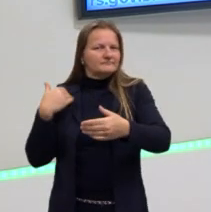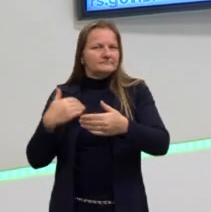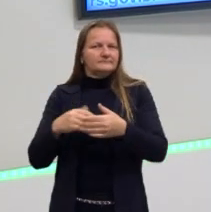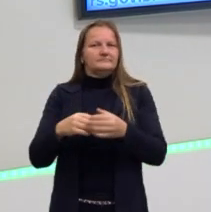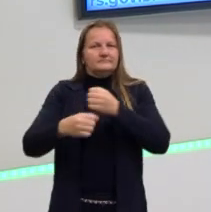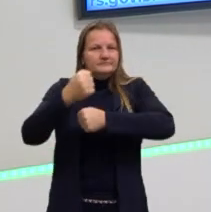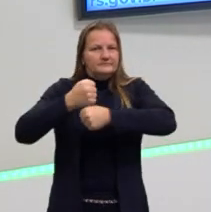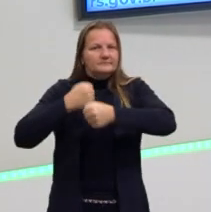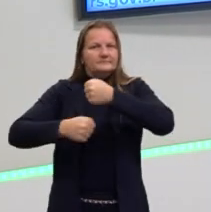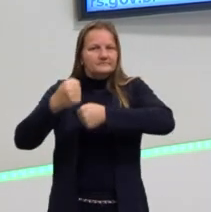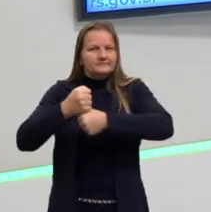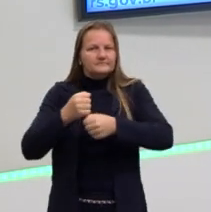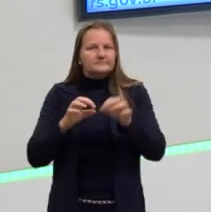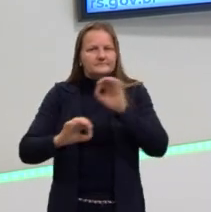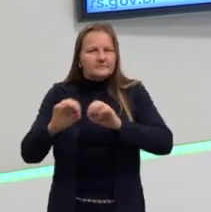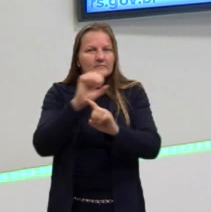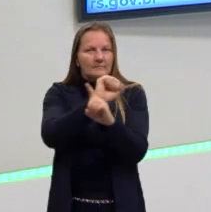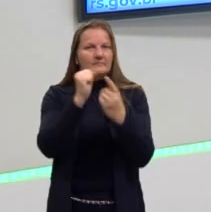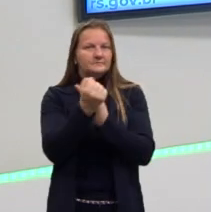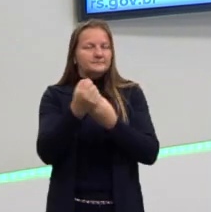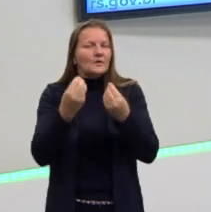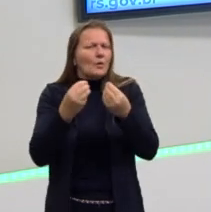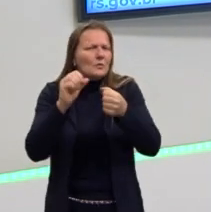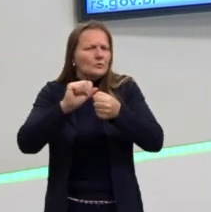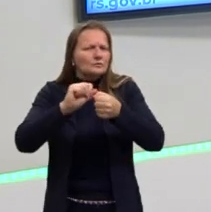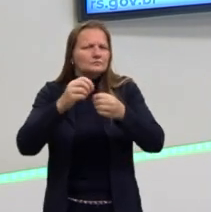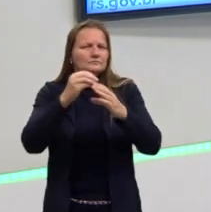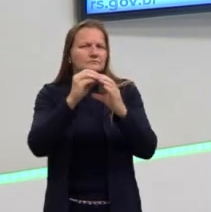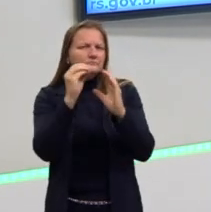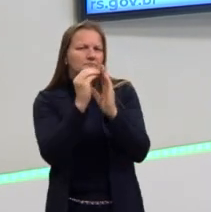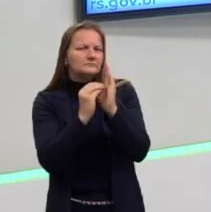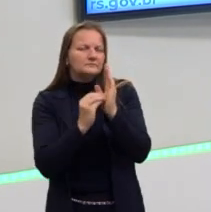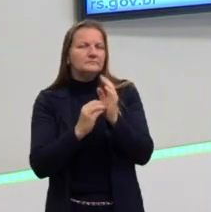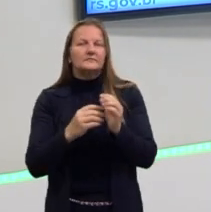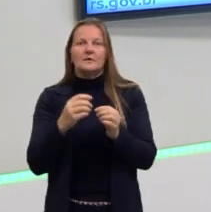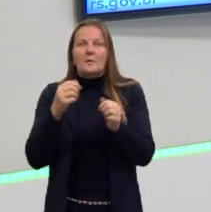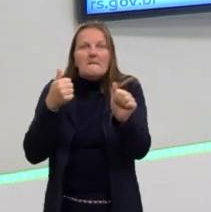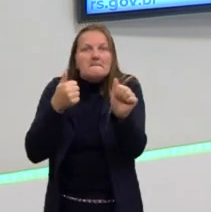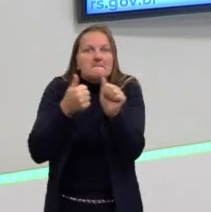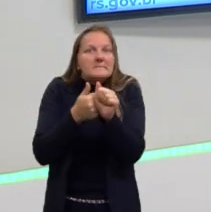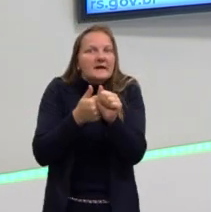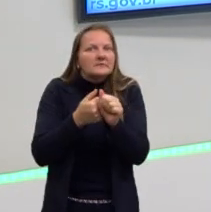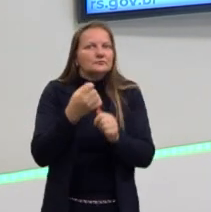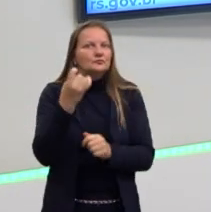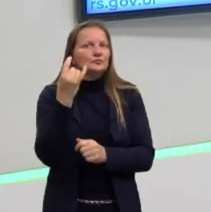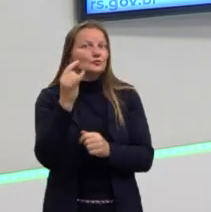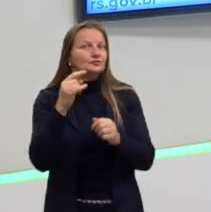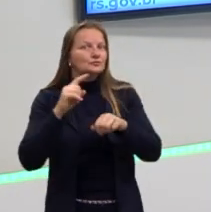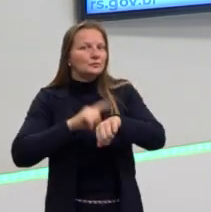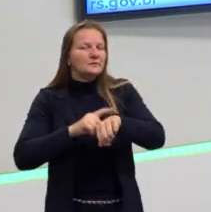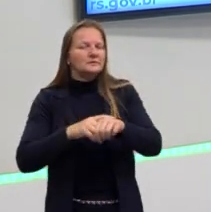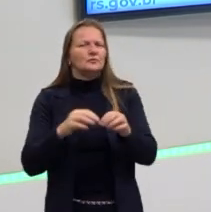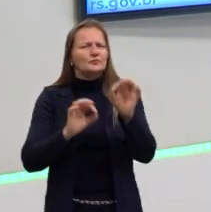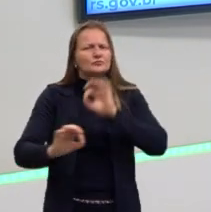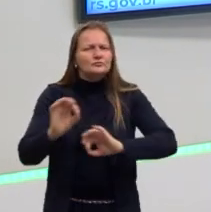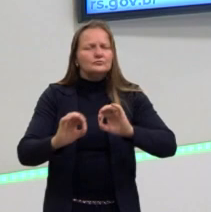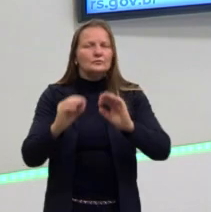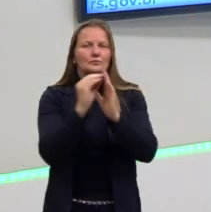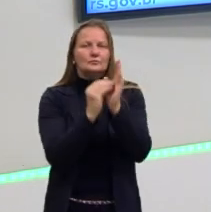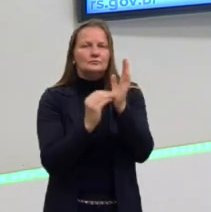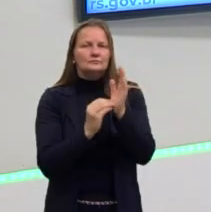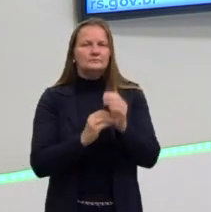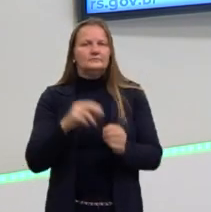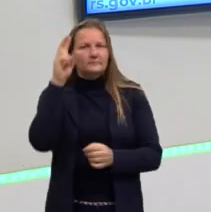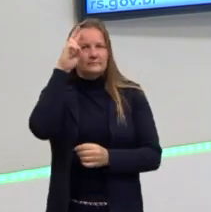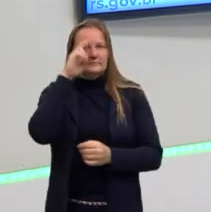passou em sociologia nas provas do Enem, enfim. Não deixe acumular conteúdo, vai se organizando. E sempre